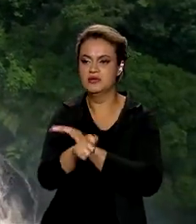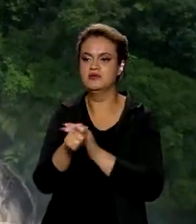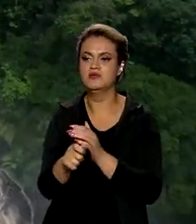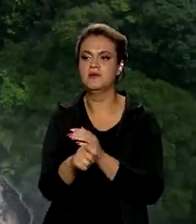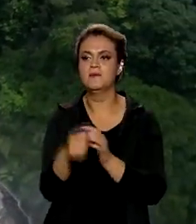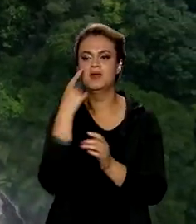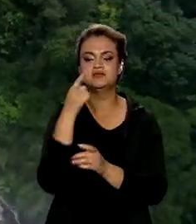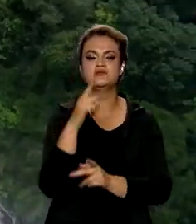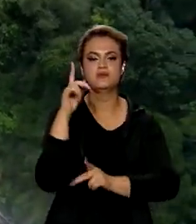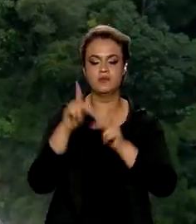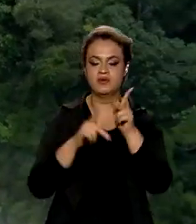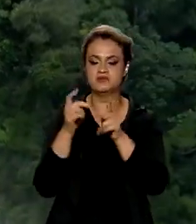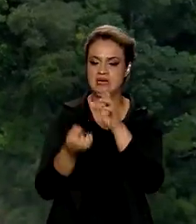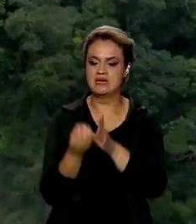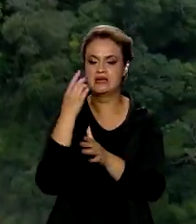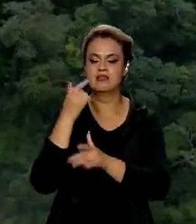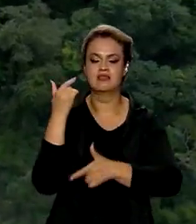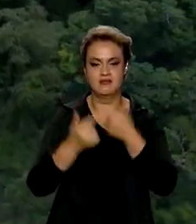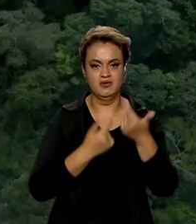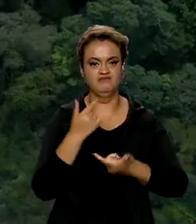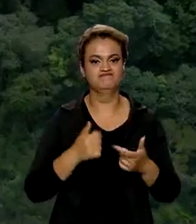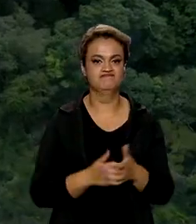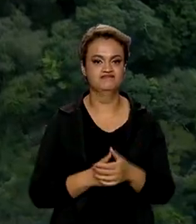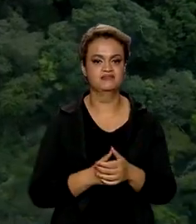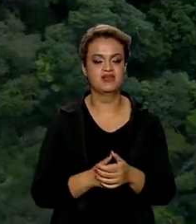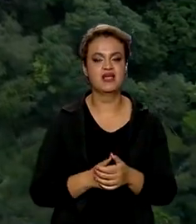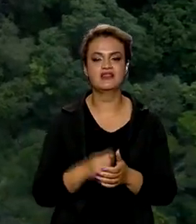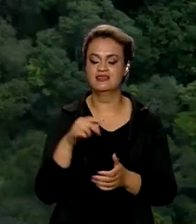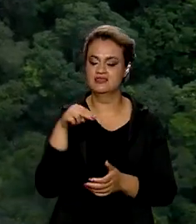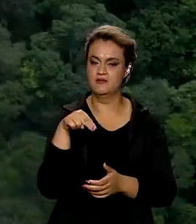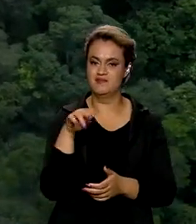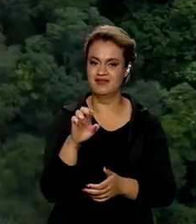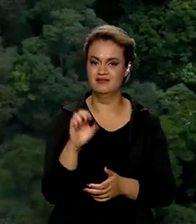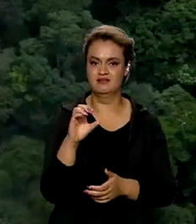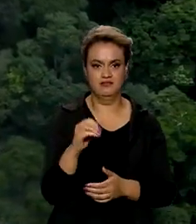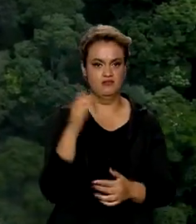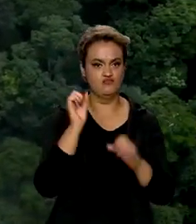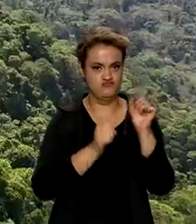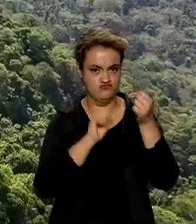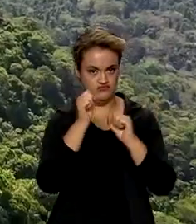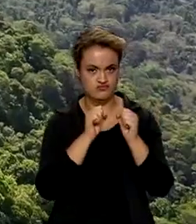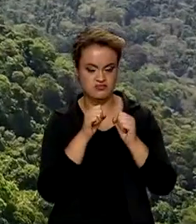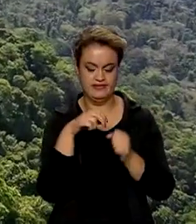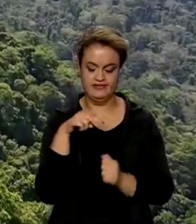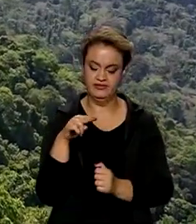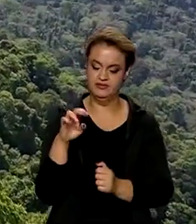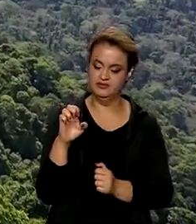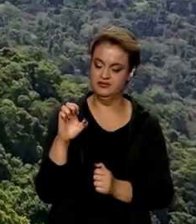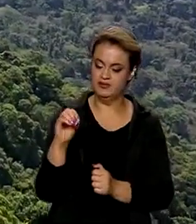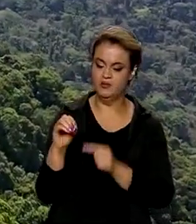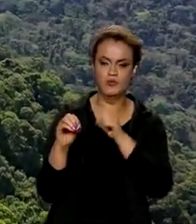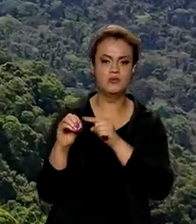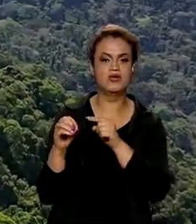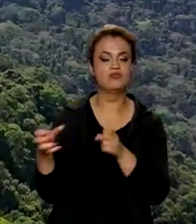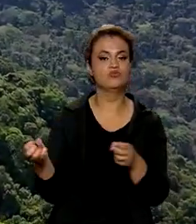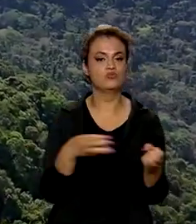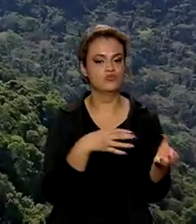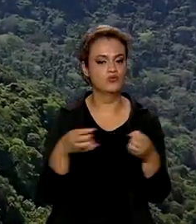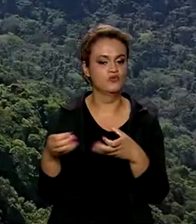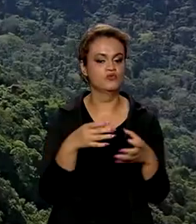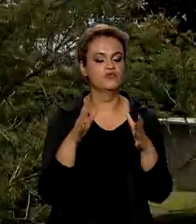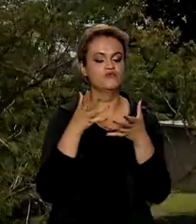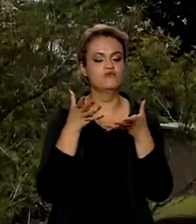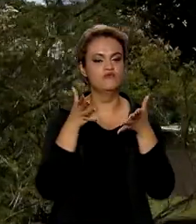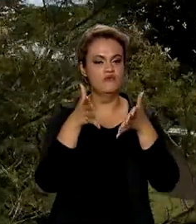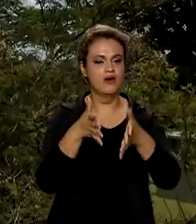gerar emprego. A gente tem falado de uma neoindustrialização com inovação e verde,